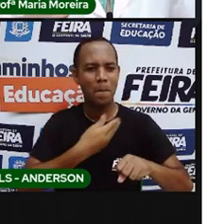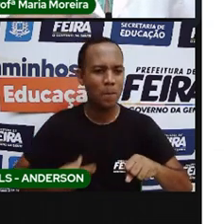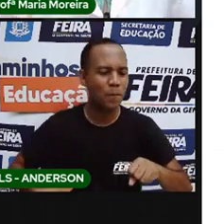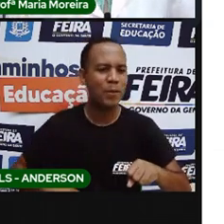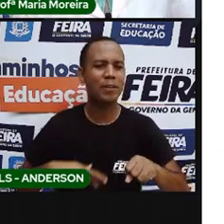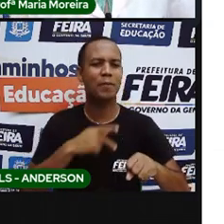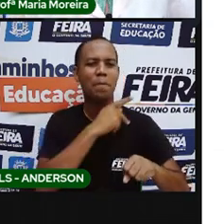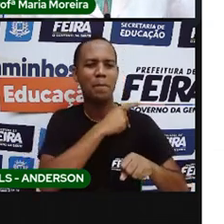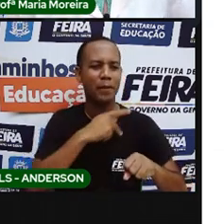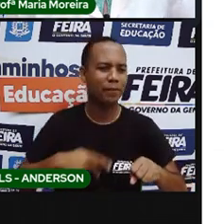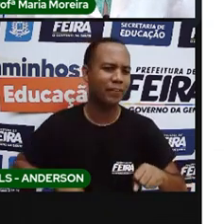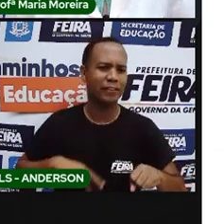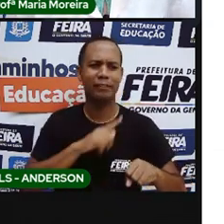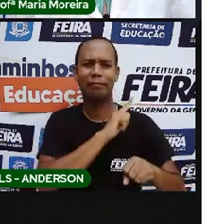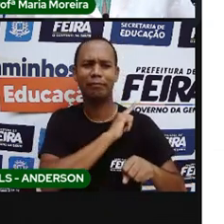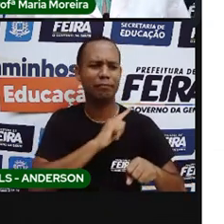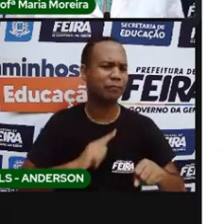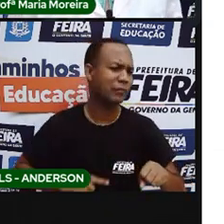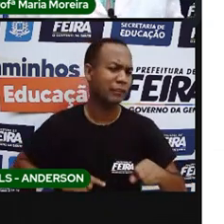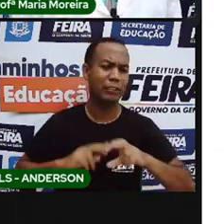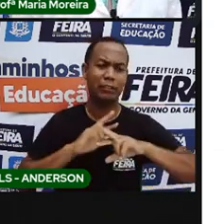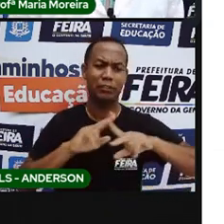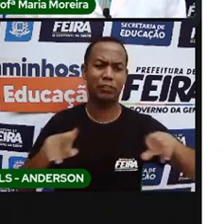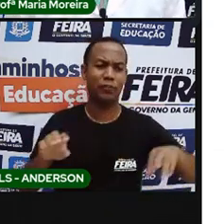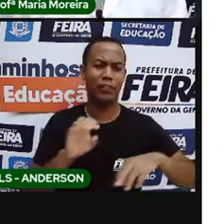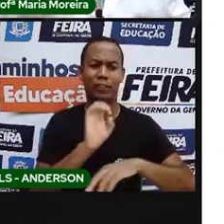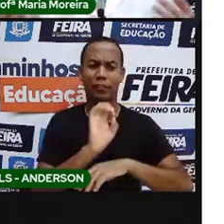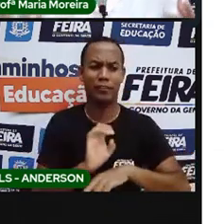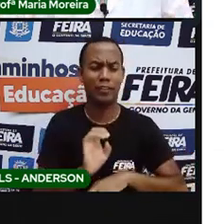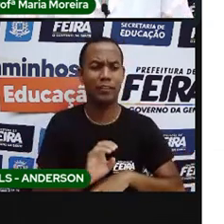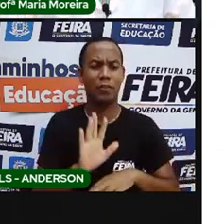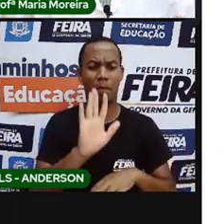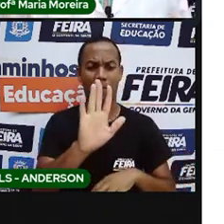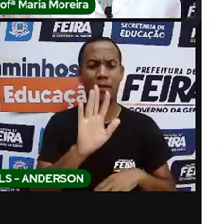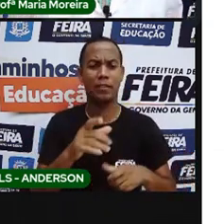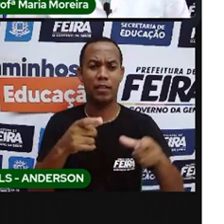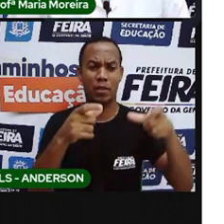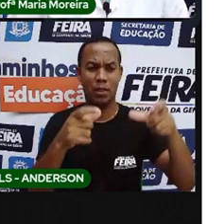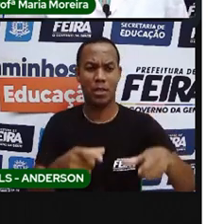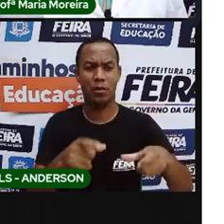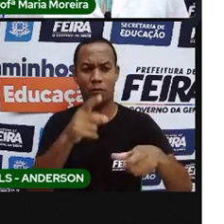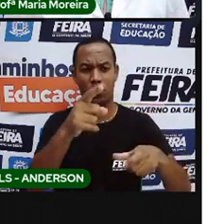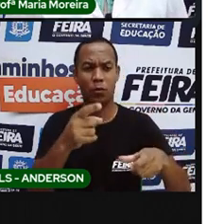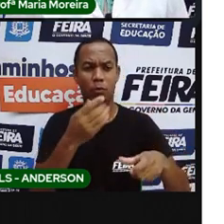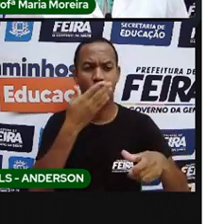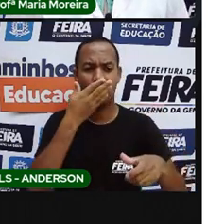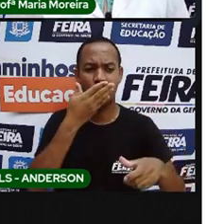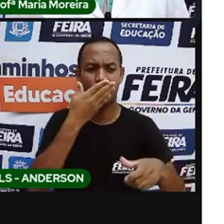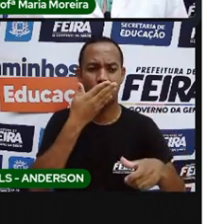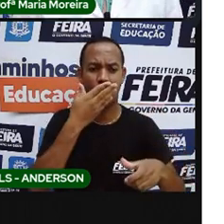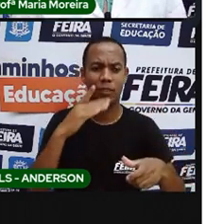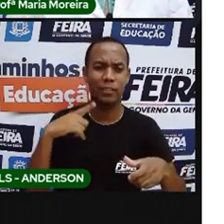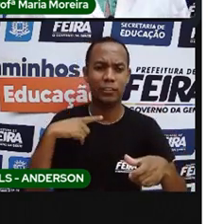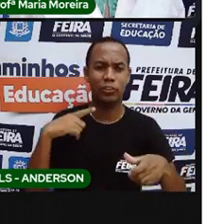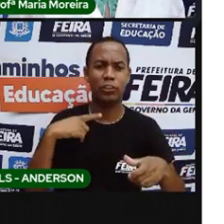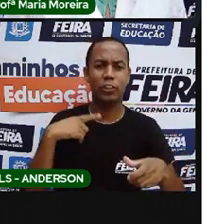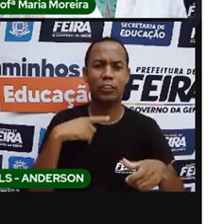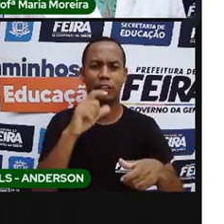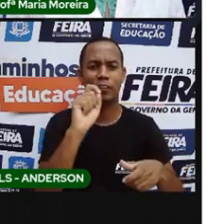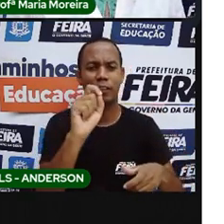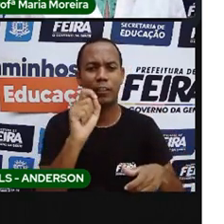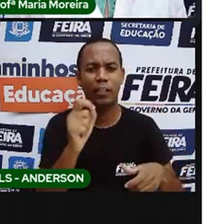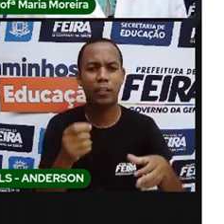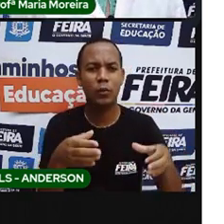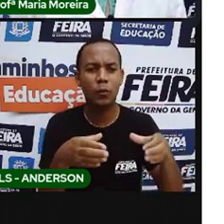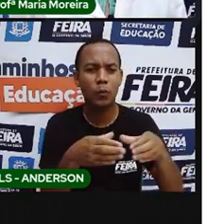presidente. Para eles, não. Existia o quê? O capítulo, o pajé, e outros membros de apoio. Então, não é tão complexa